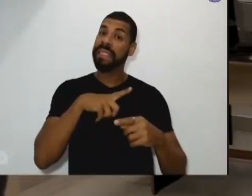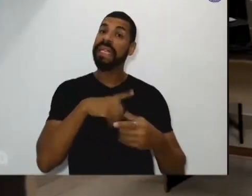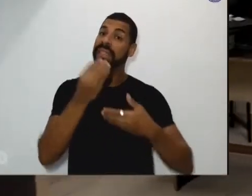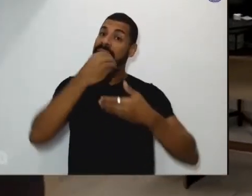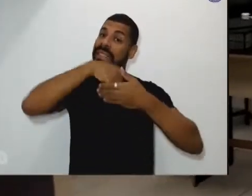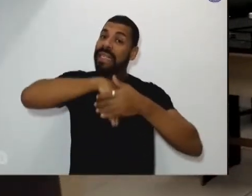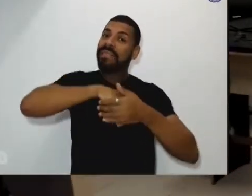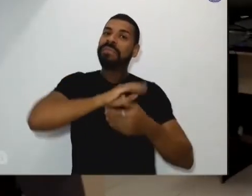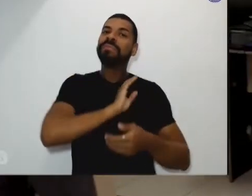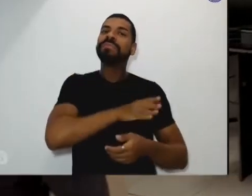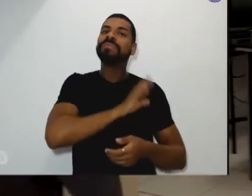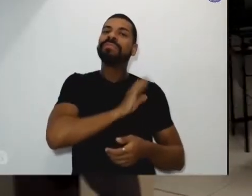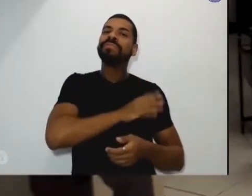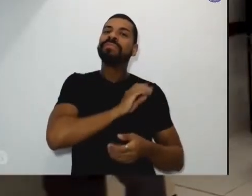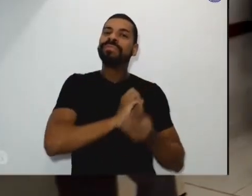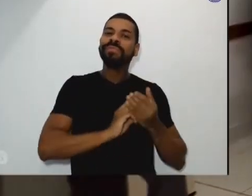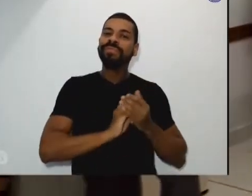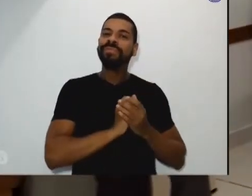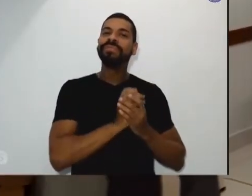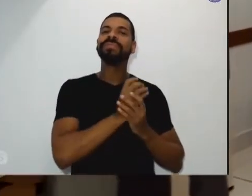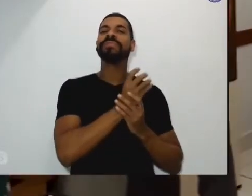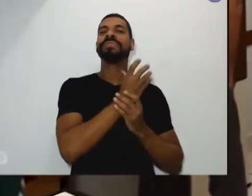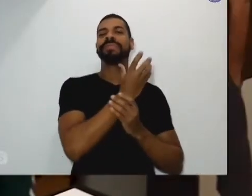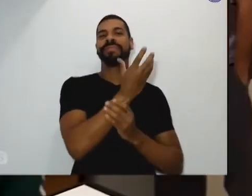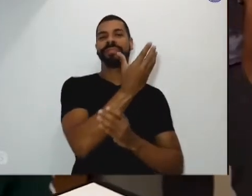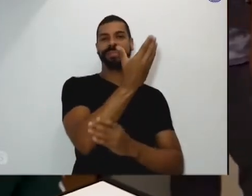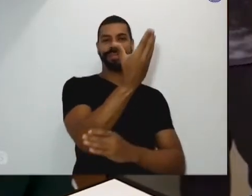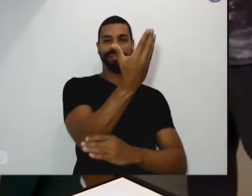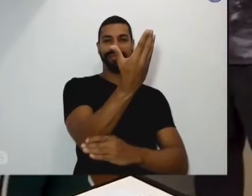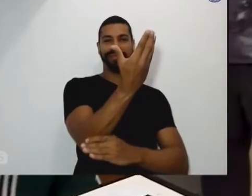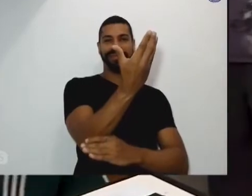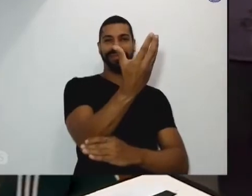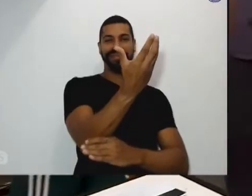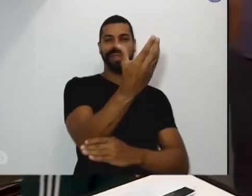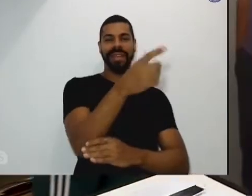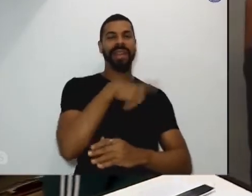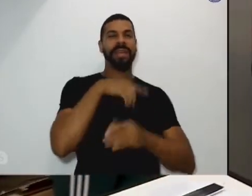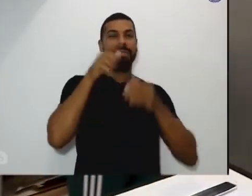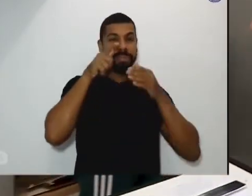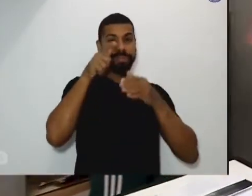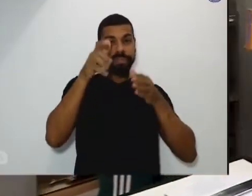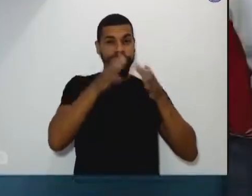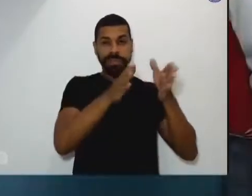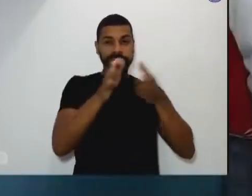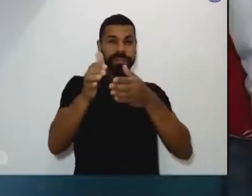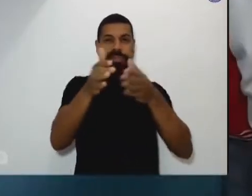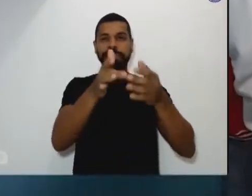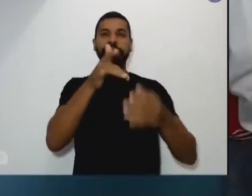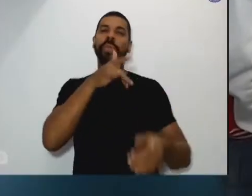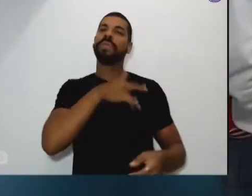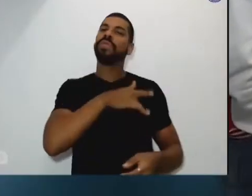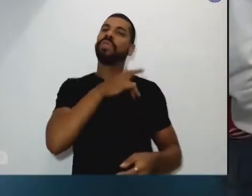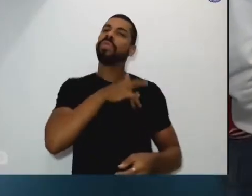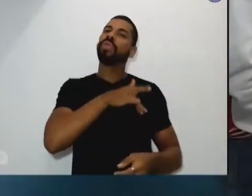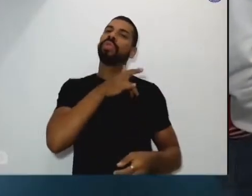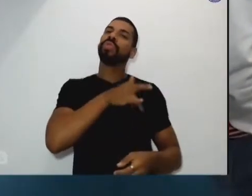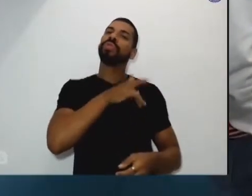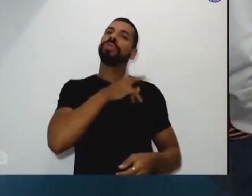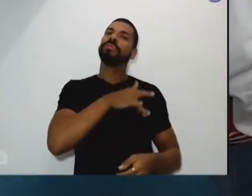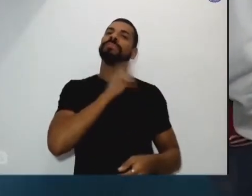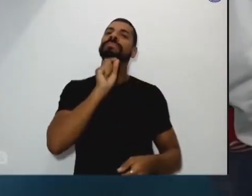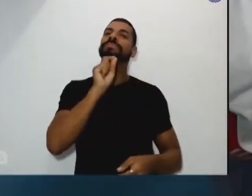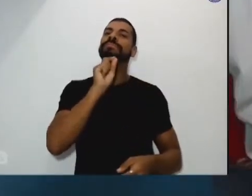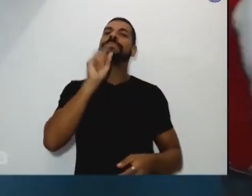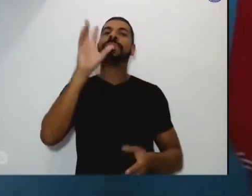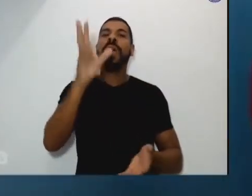frase, de Santa Dulce dos Pobres, amplia os horizontes da misericórdia e da fraternidade, tornando possível o resgate de